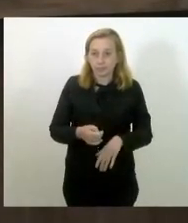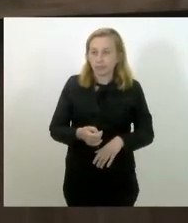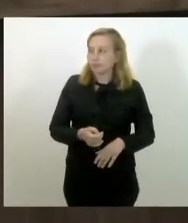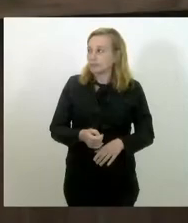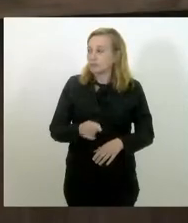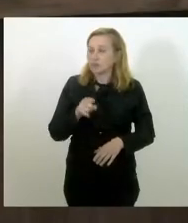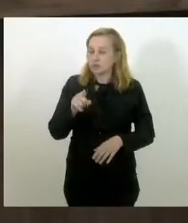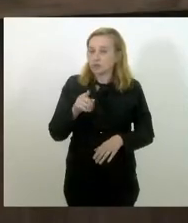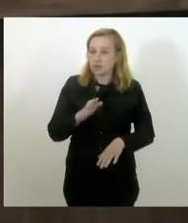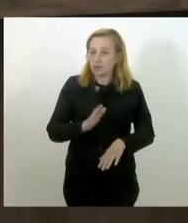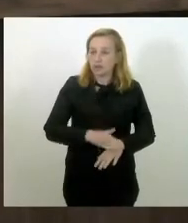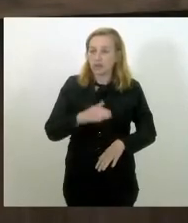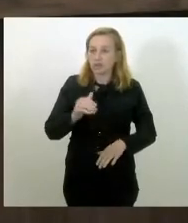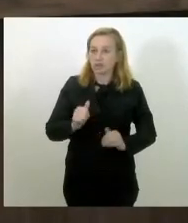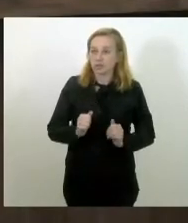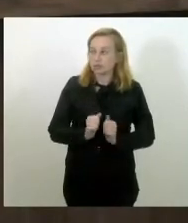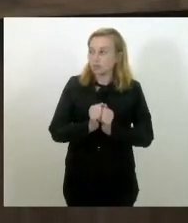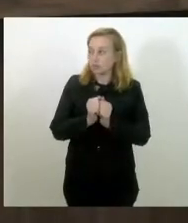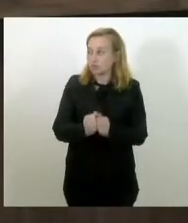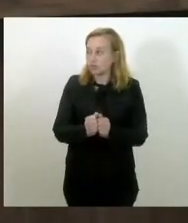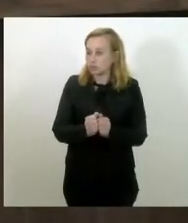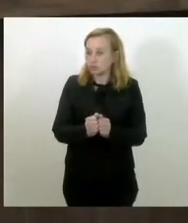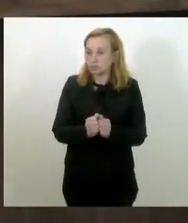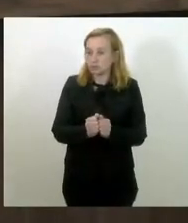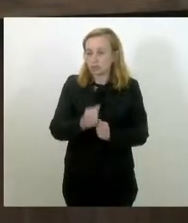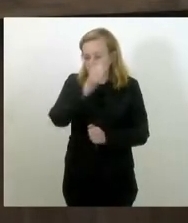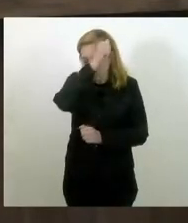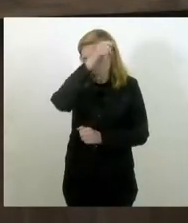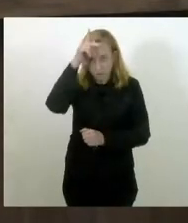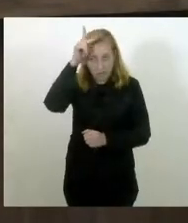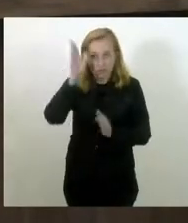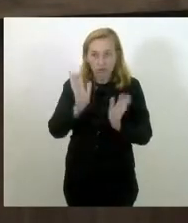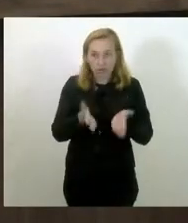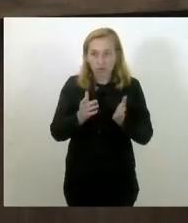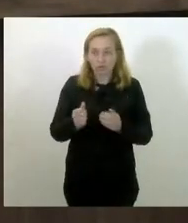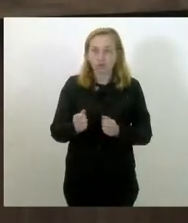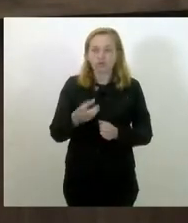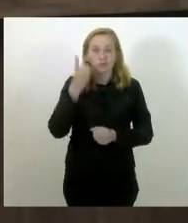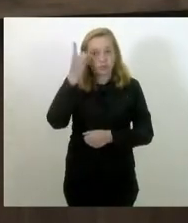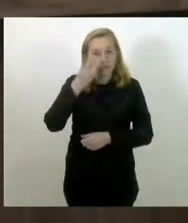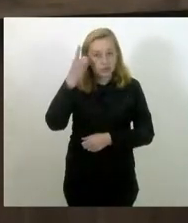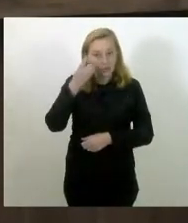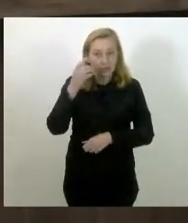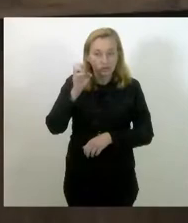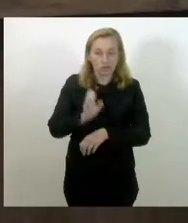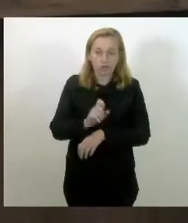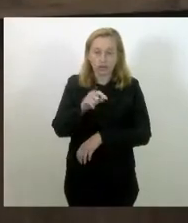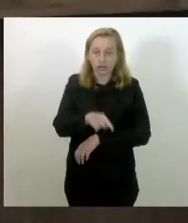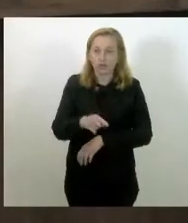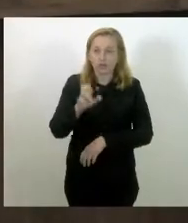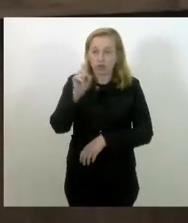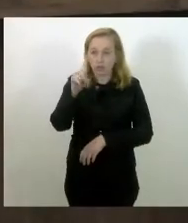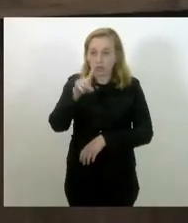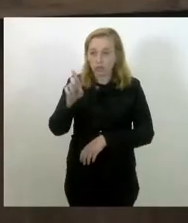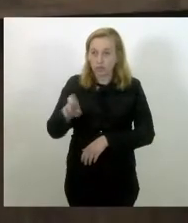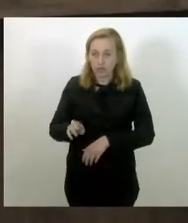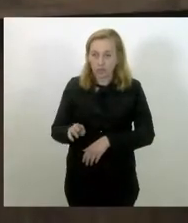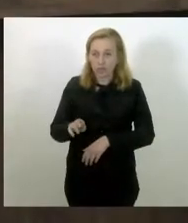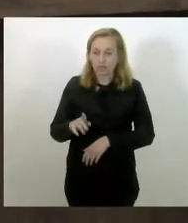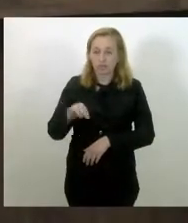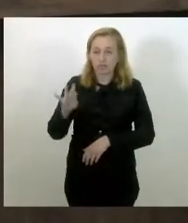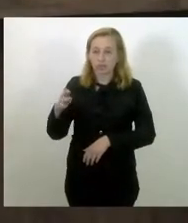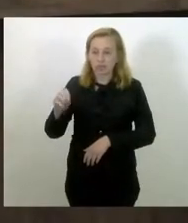ter mais uma força com esse prefeito que hoje é o deputado estadual aqui. Luiz Martins, parabéns pela sua